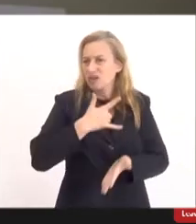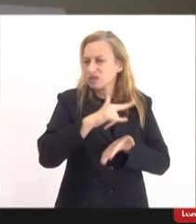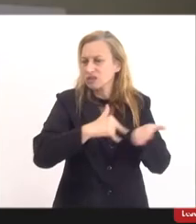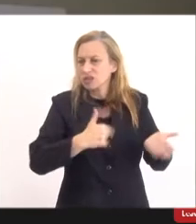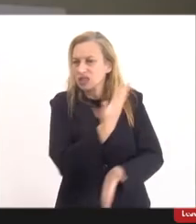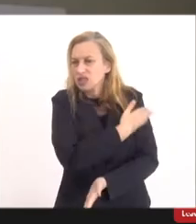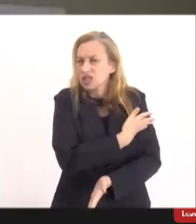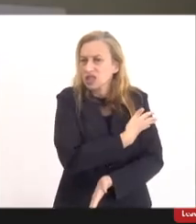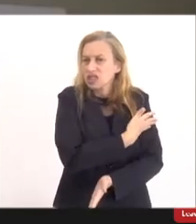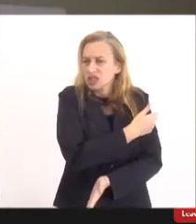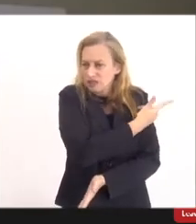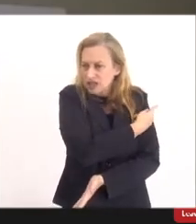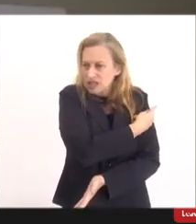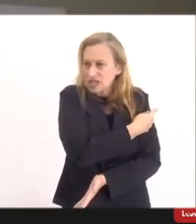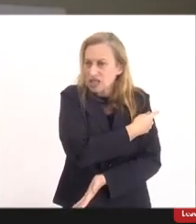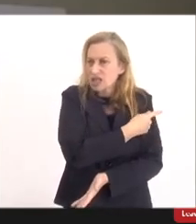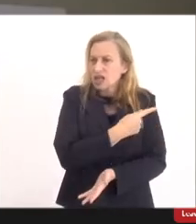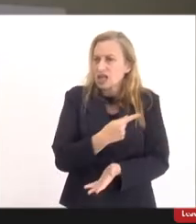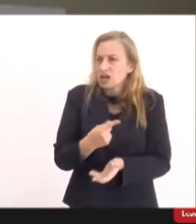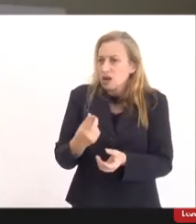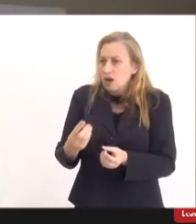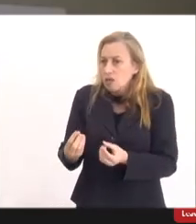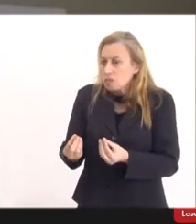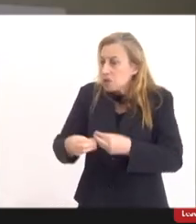gere para aquela criança